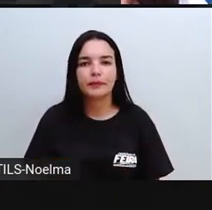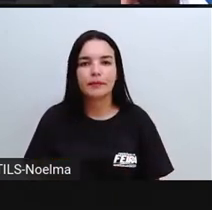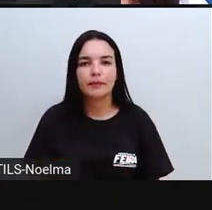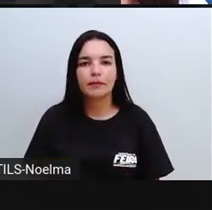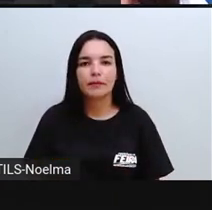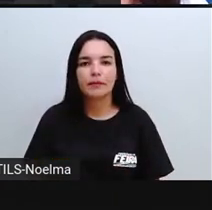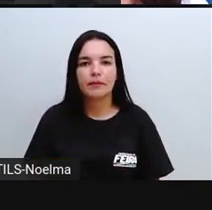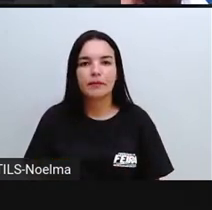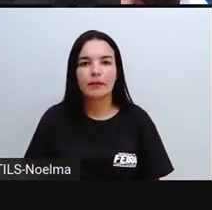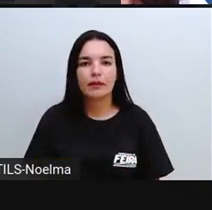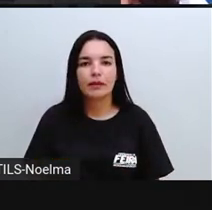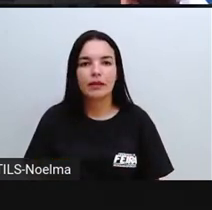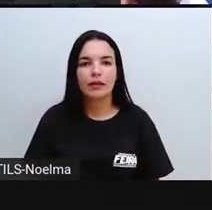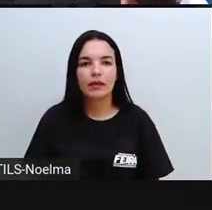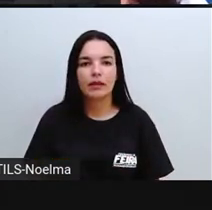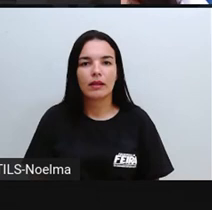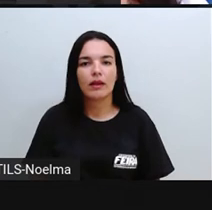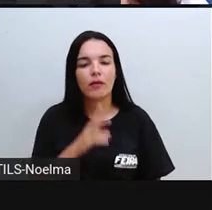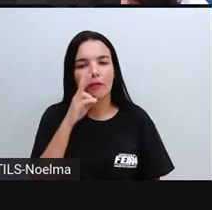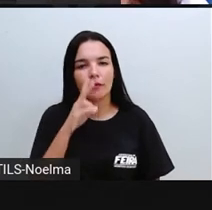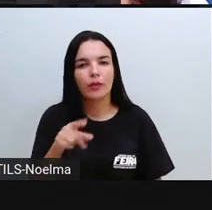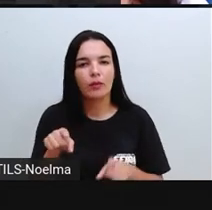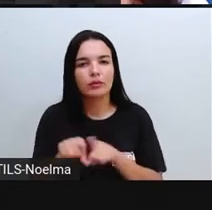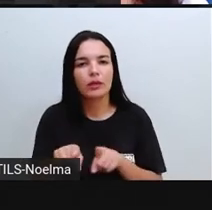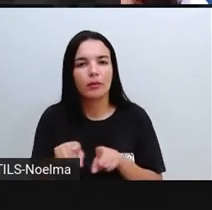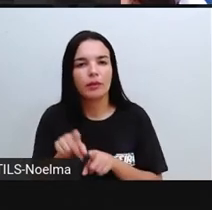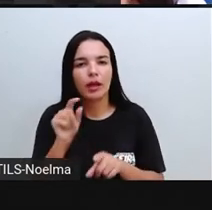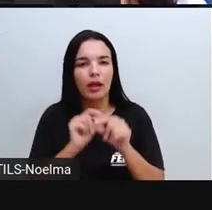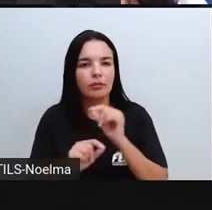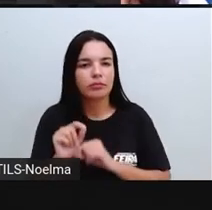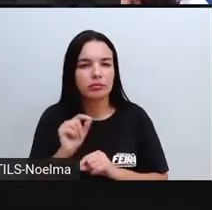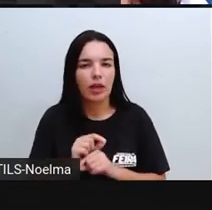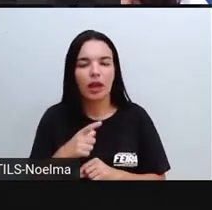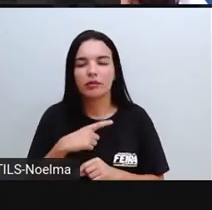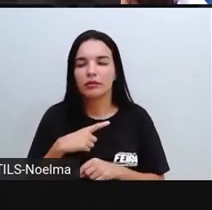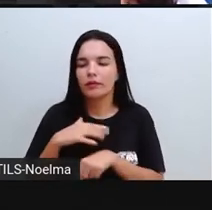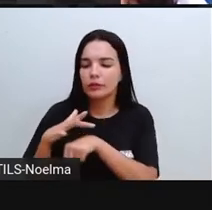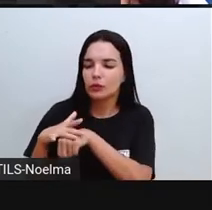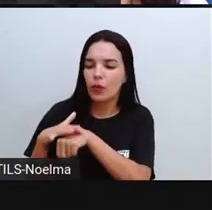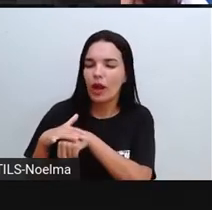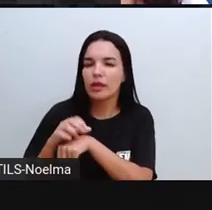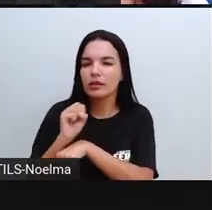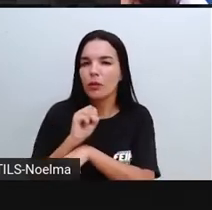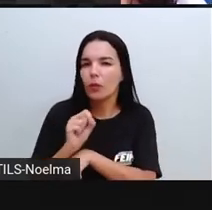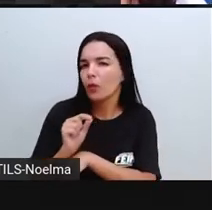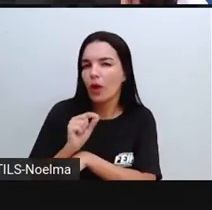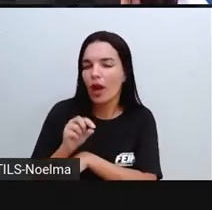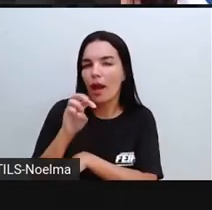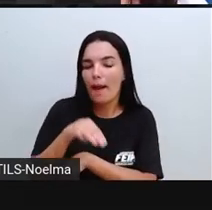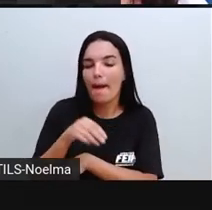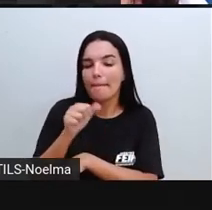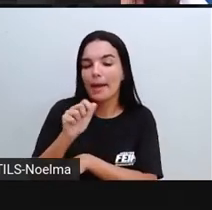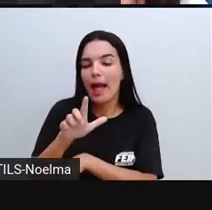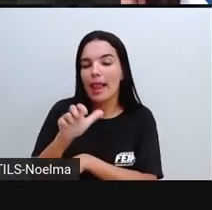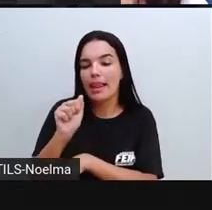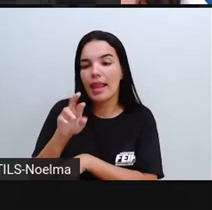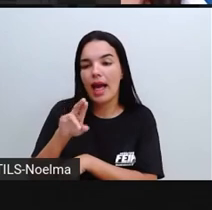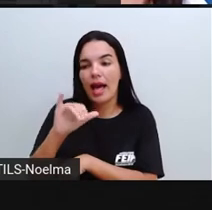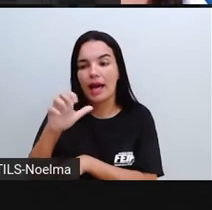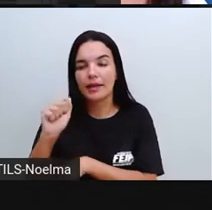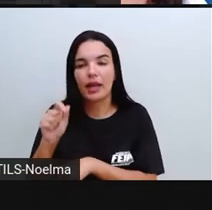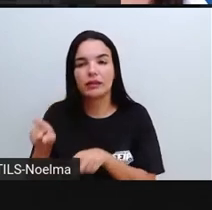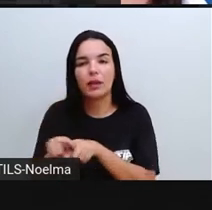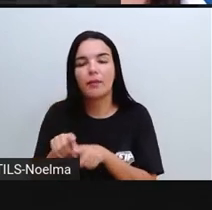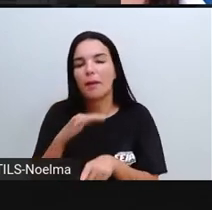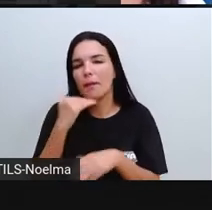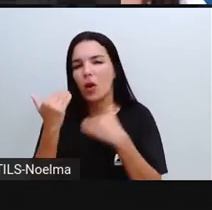Fora isso, a gente viu também a determinação e a propagação de algum tipo de doença, como é o caso da malária, né? A morte de alguns peixes. Então,